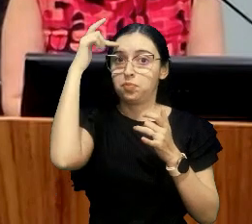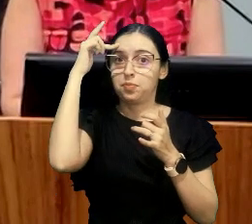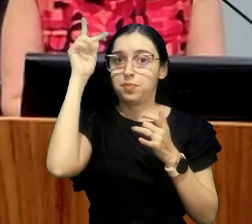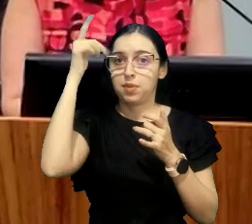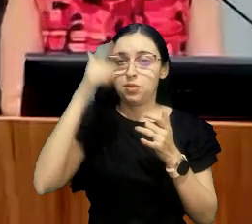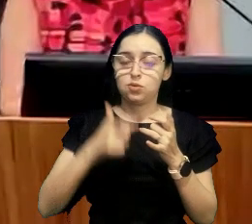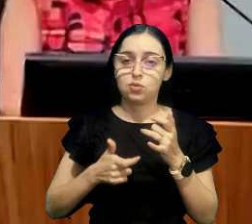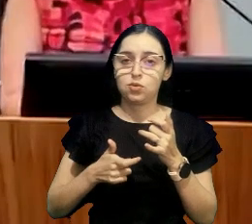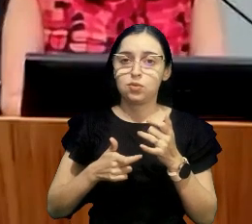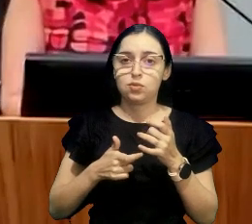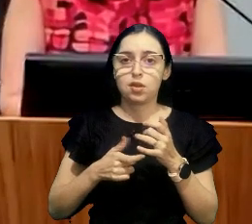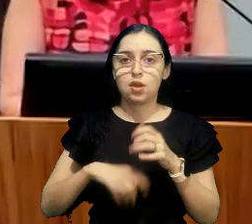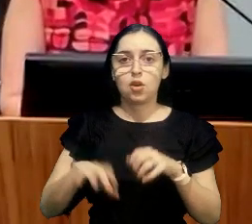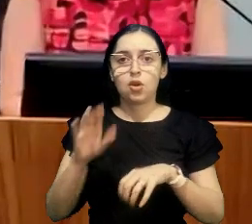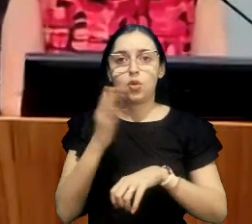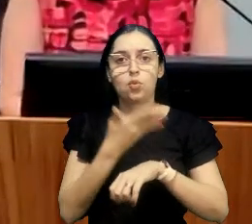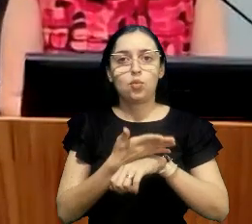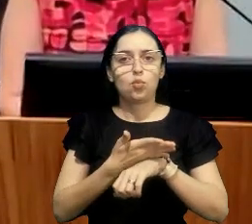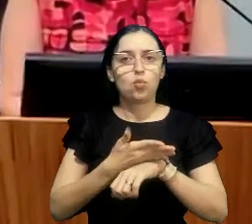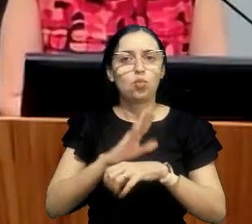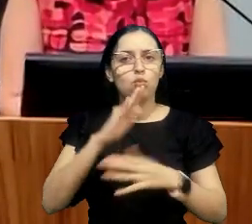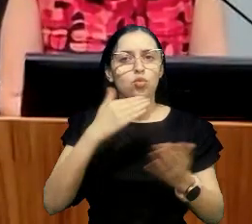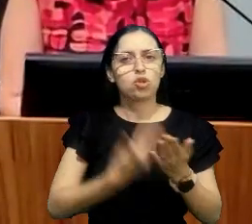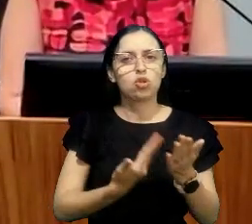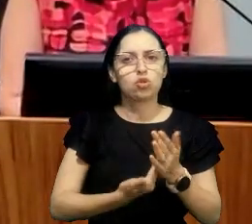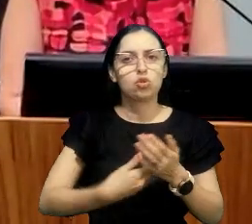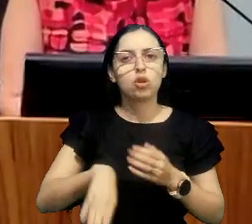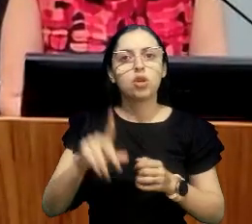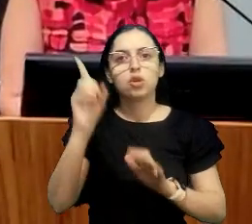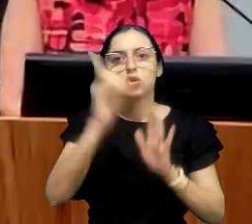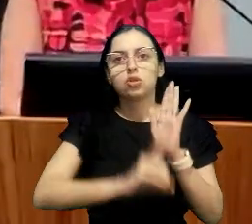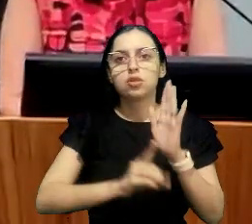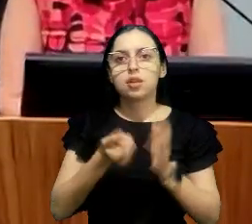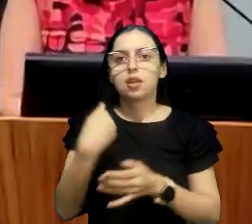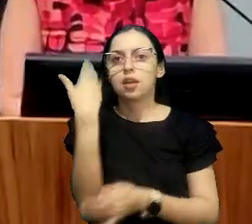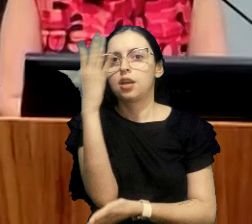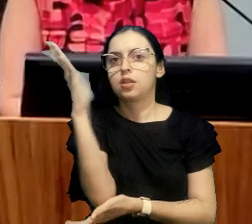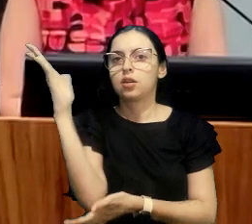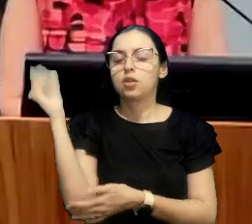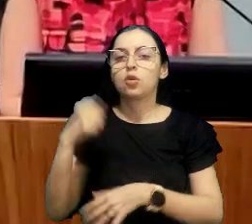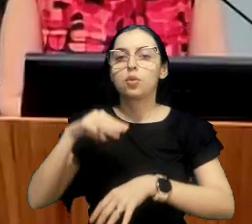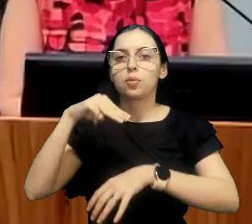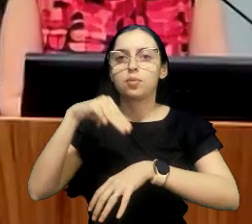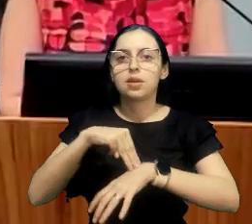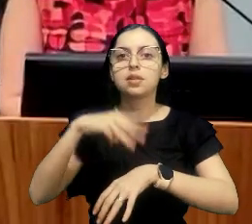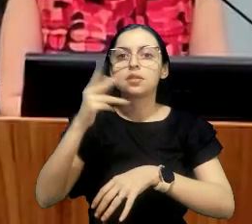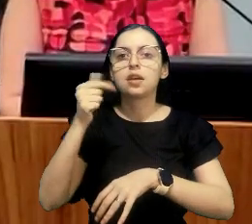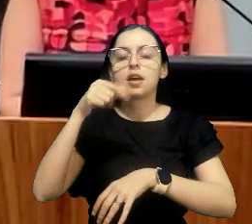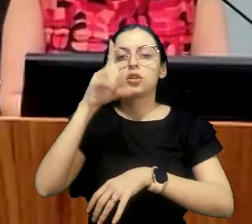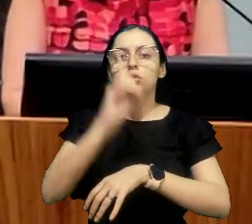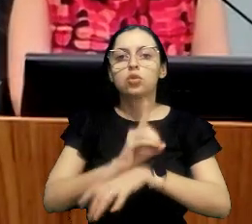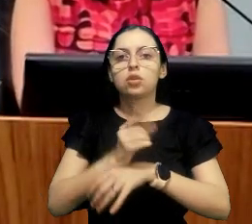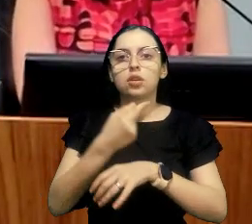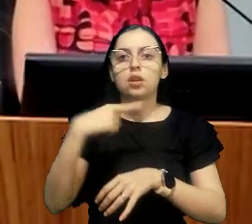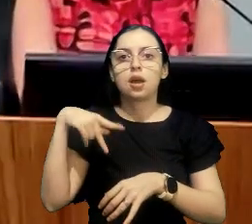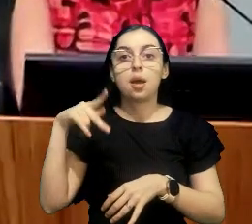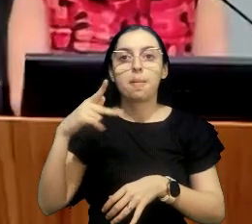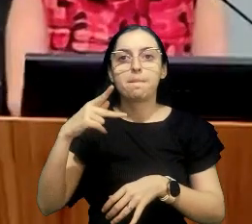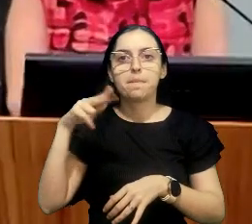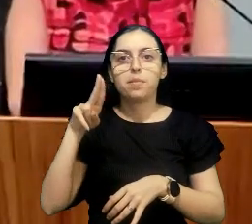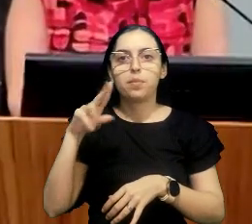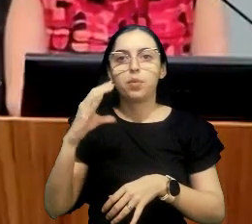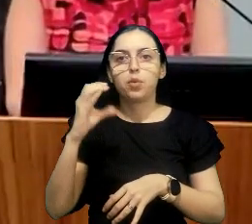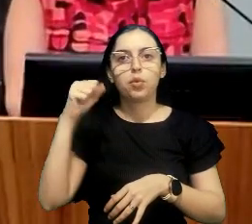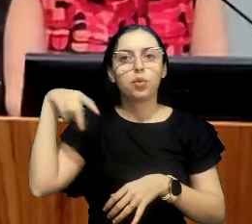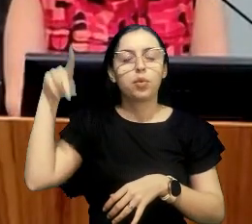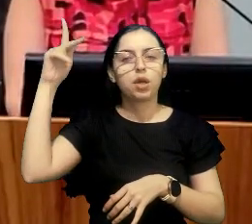pessoal, acadêmica, com o tema Direito Ambiental, fiz meu mestrado e doutorado na PUC de São Paulo, mestrado em 2000